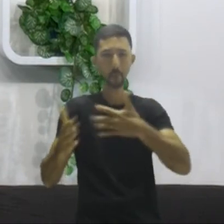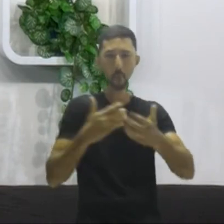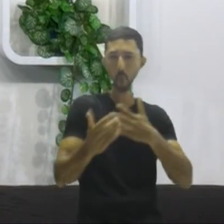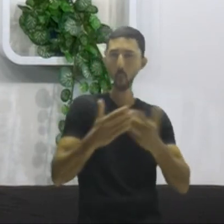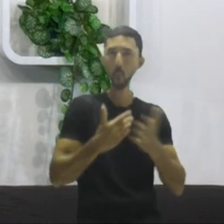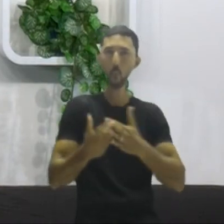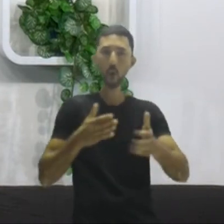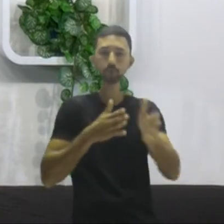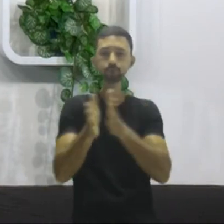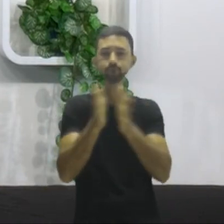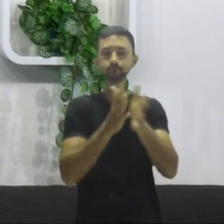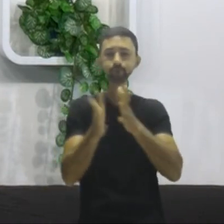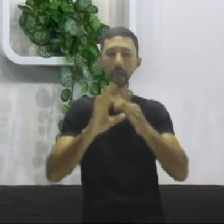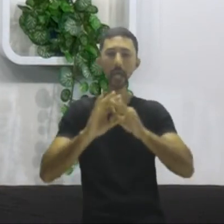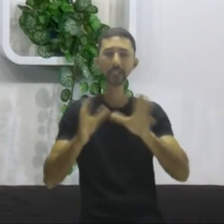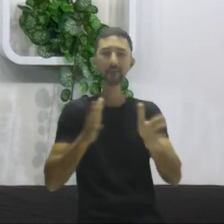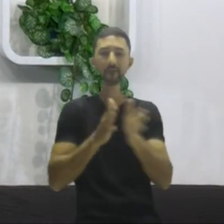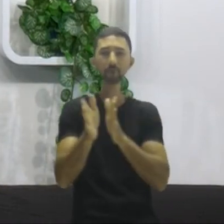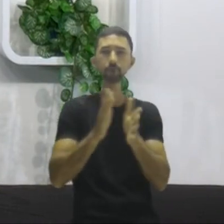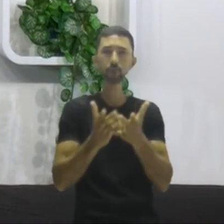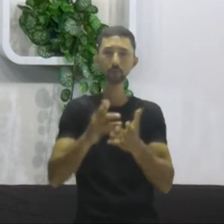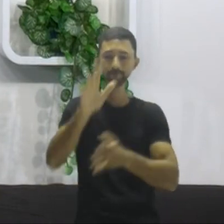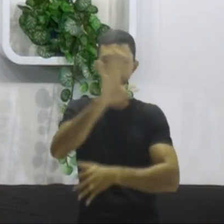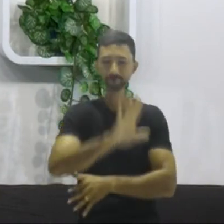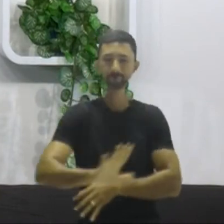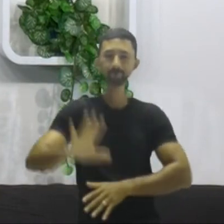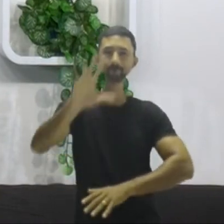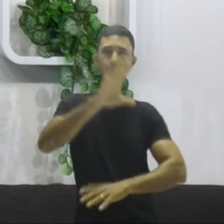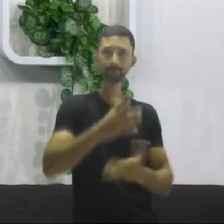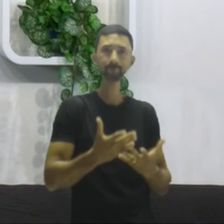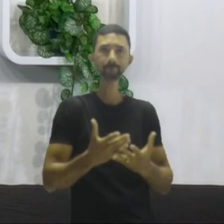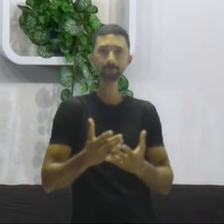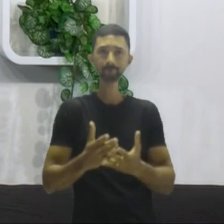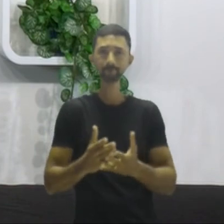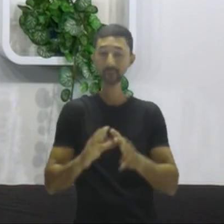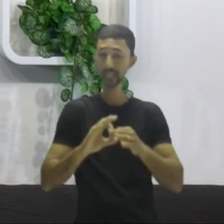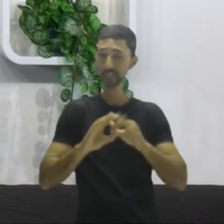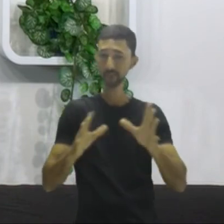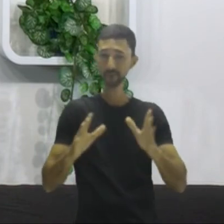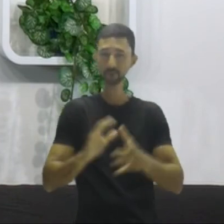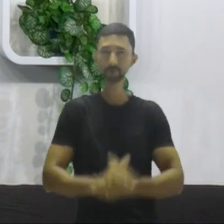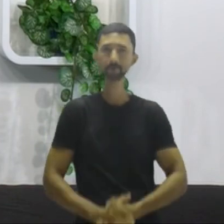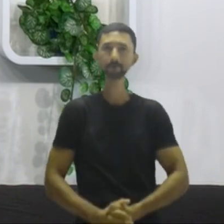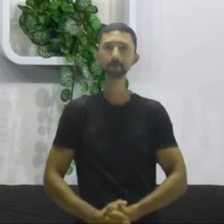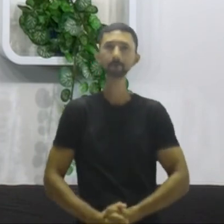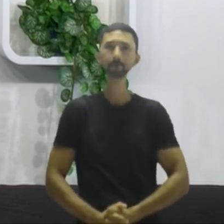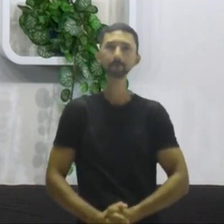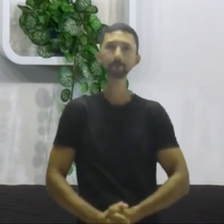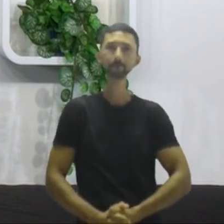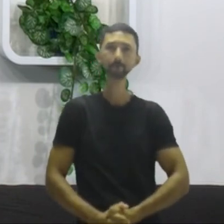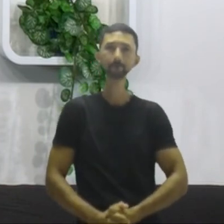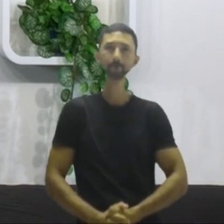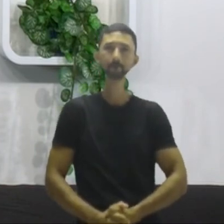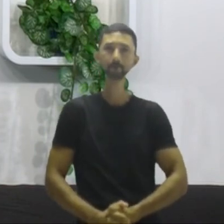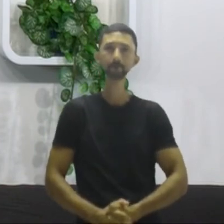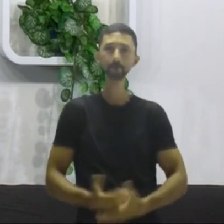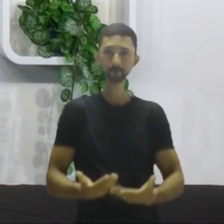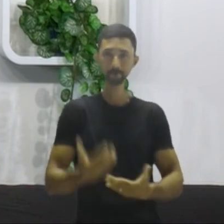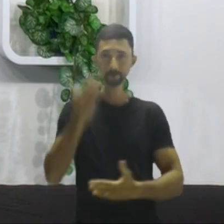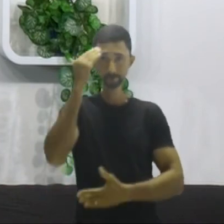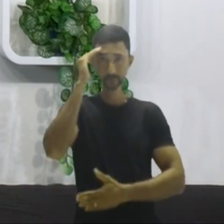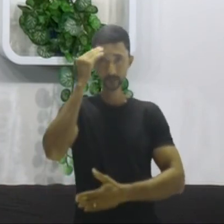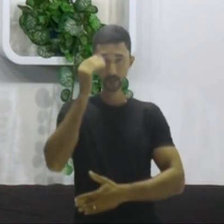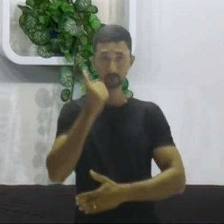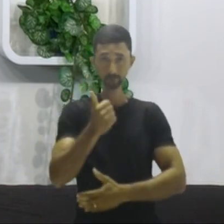pedir uma entrada, e esse espaço ficou conhecido como espaço Schengen. Tá ok? Tudo bem?